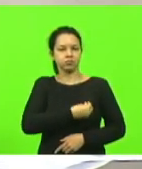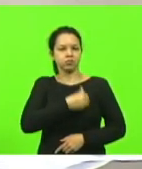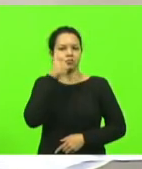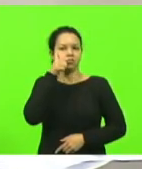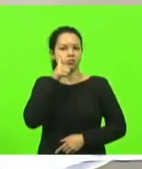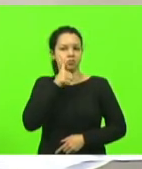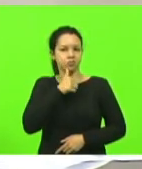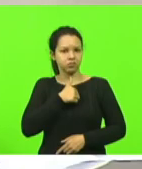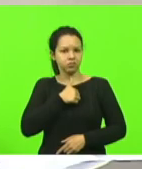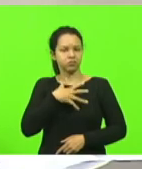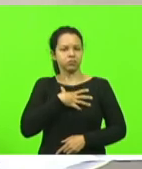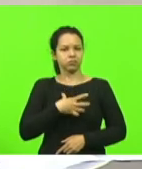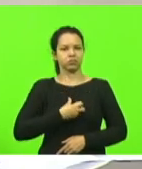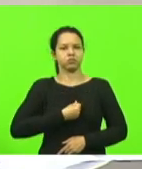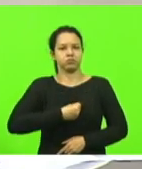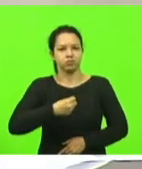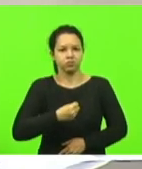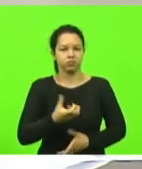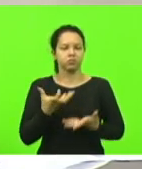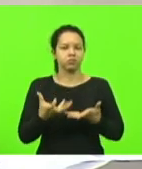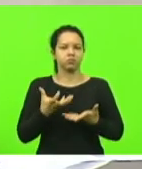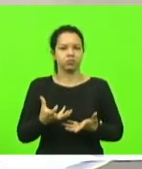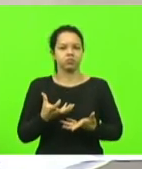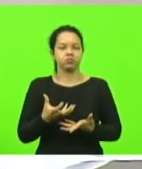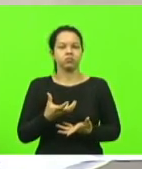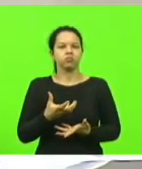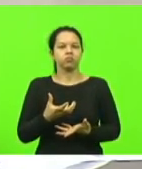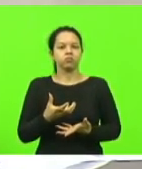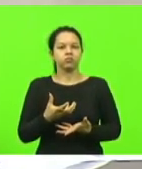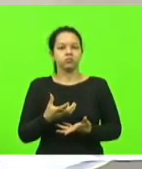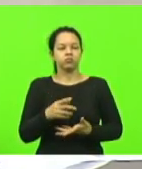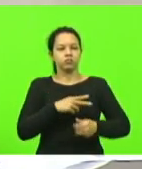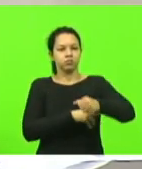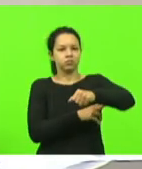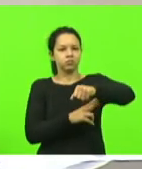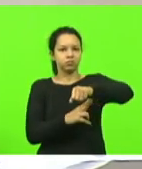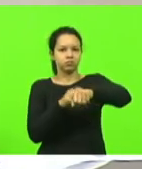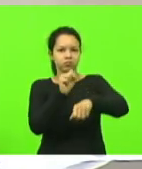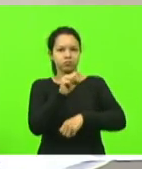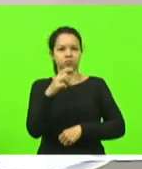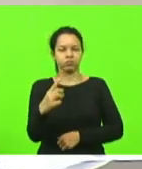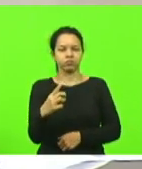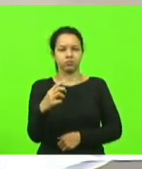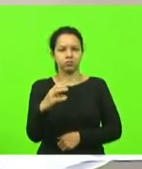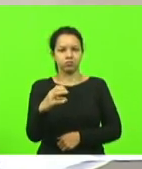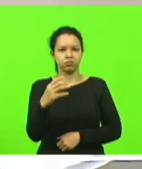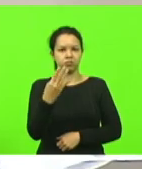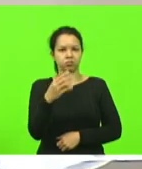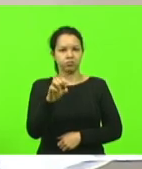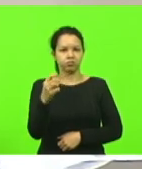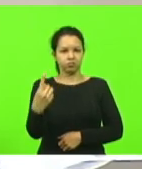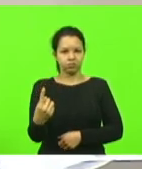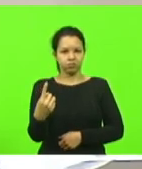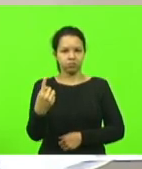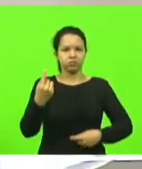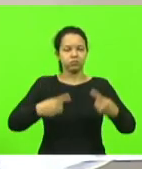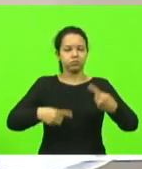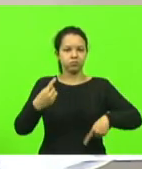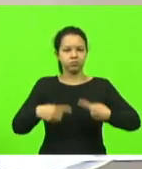suicídio no elevado da SCC 401. Em discussão,